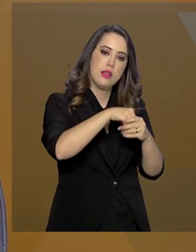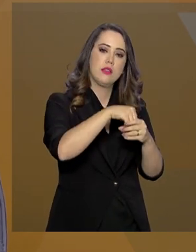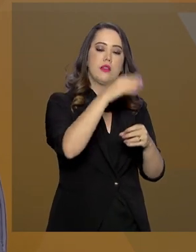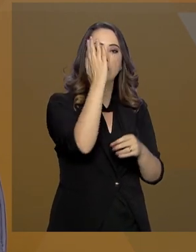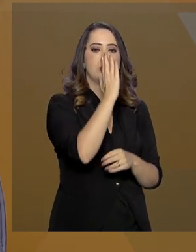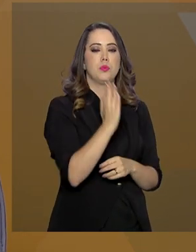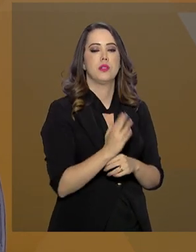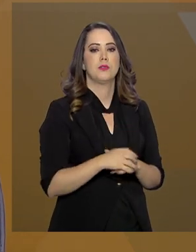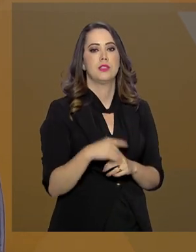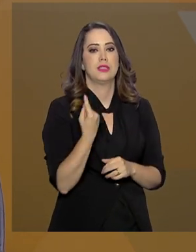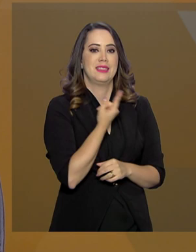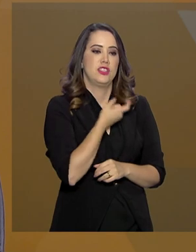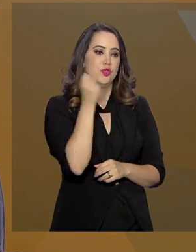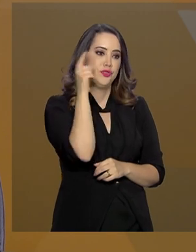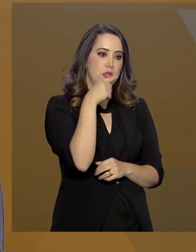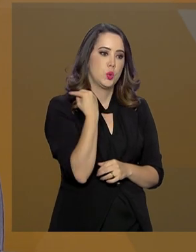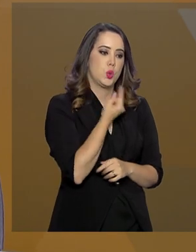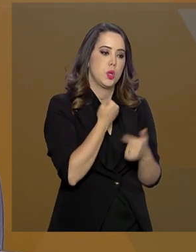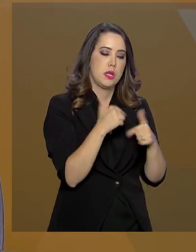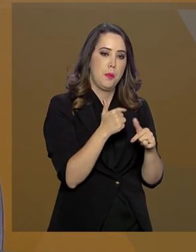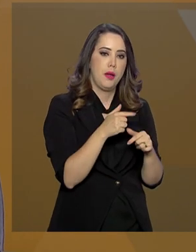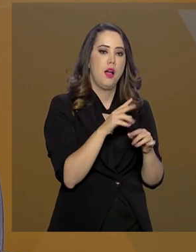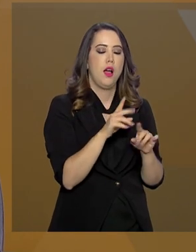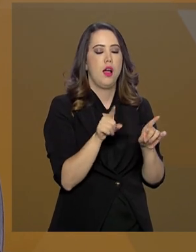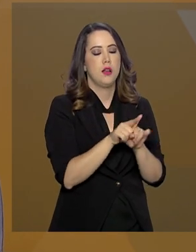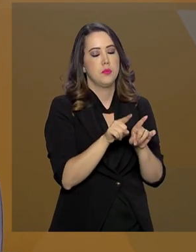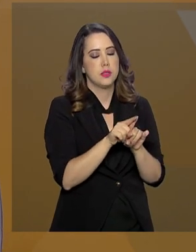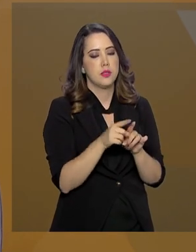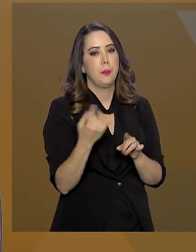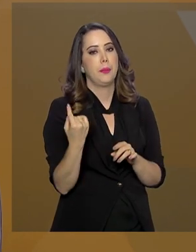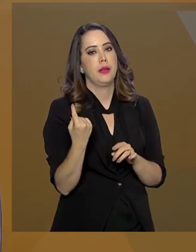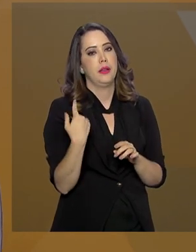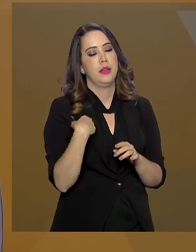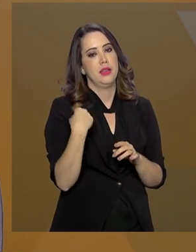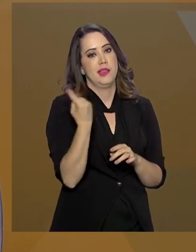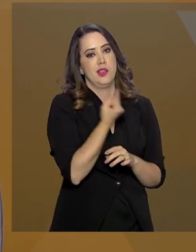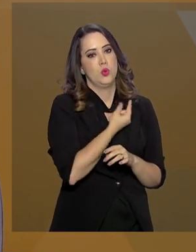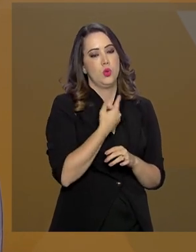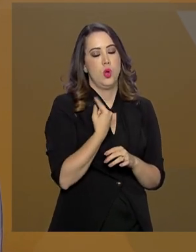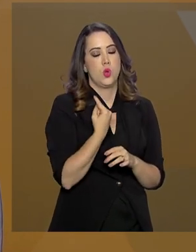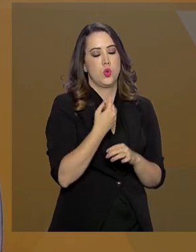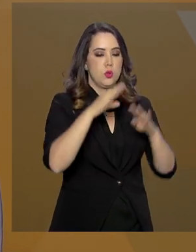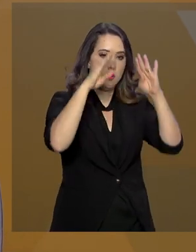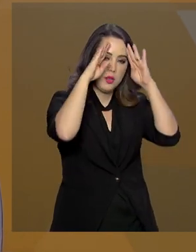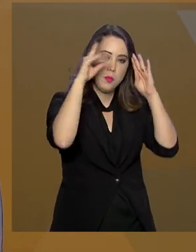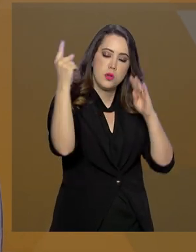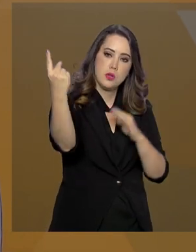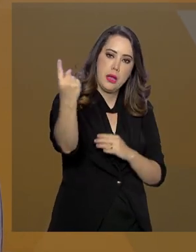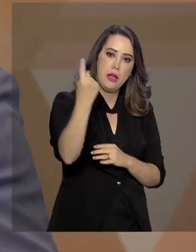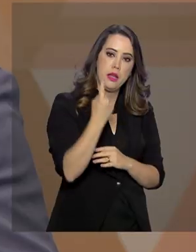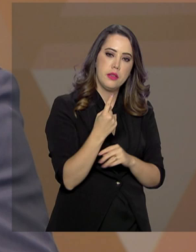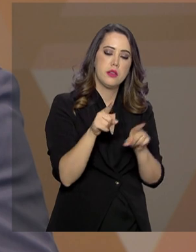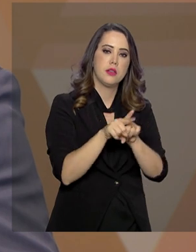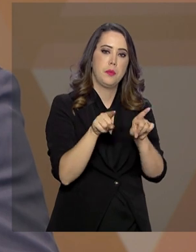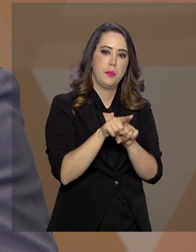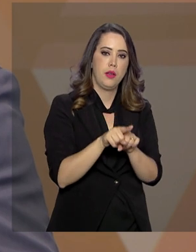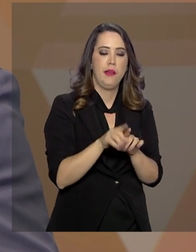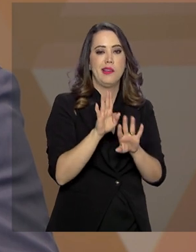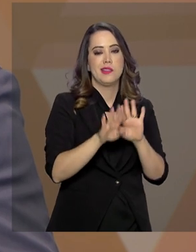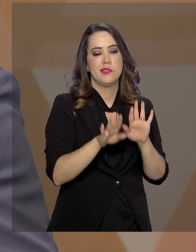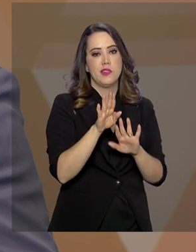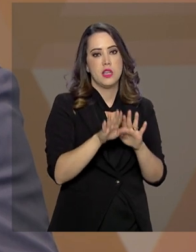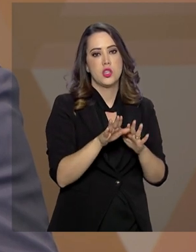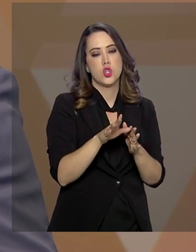e ele é muito visado. Mas nos aeroportos também entra muita coisa que a gente não gostaria que entrasse. Por exemplo, as drogas sintéticas, né, Betine? Tem sido uma